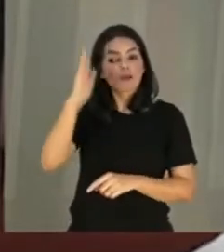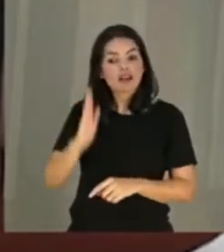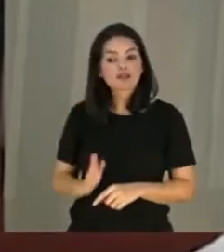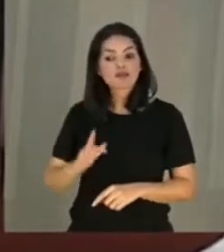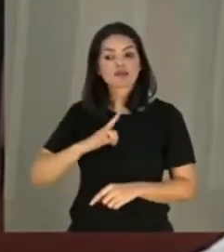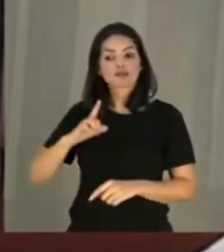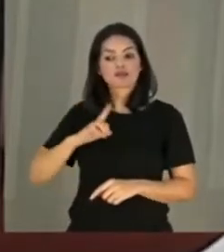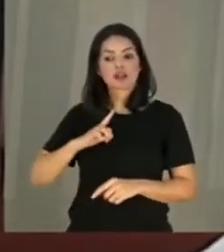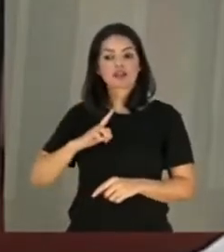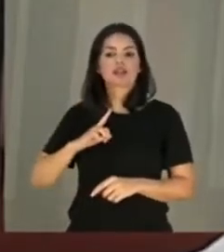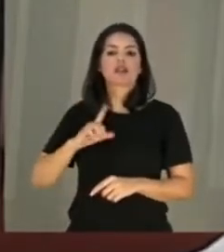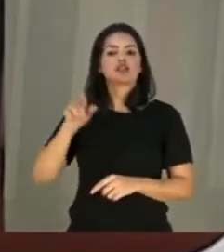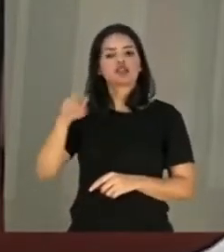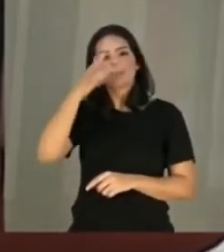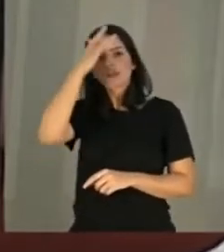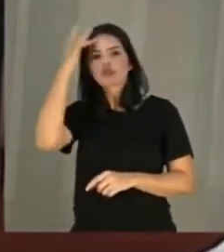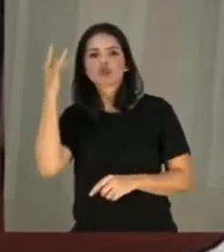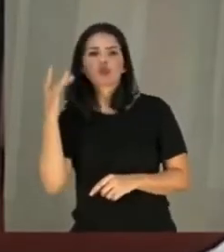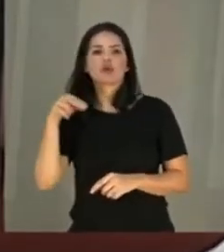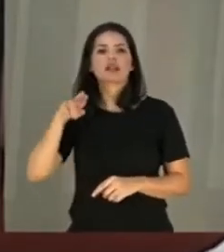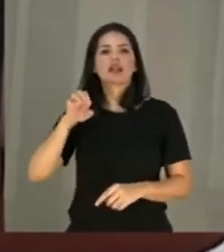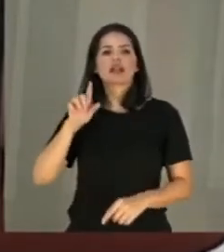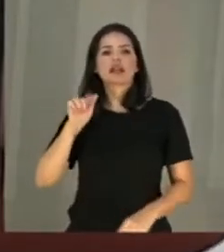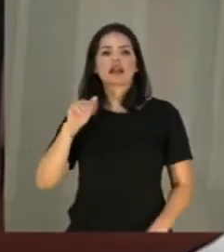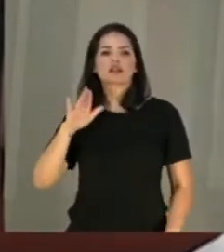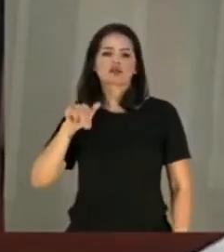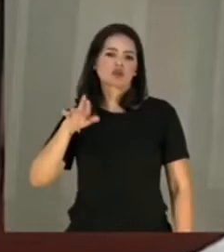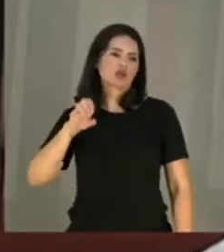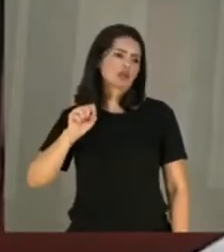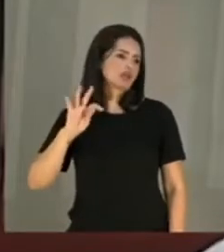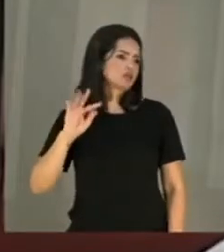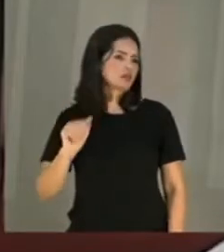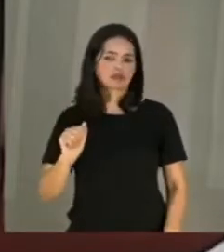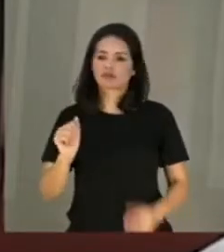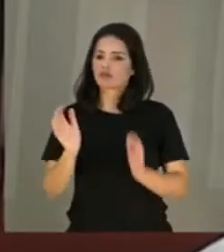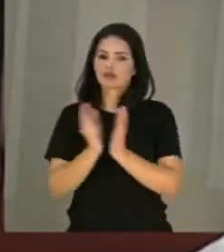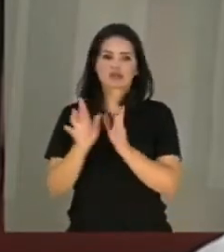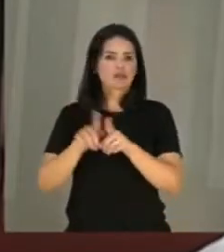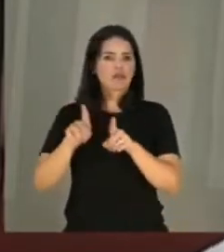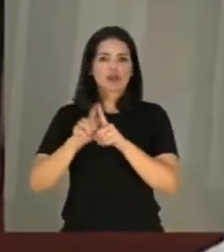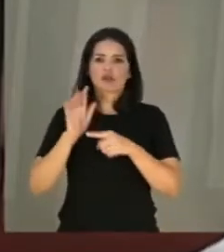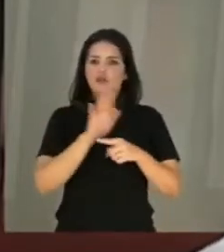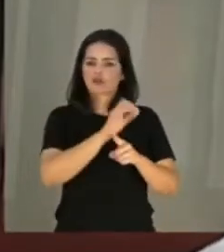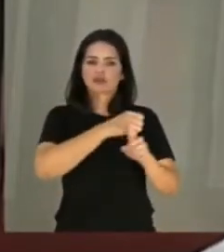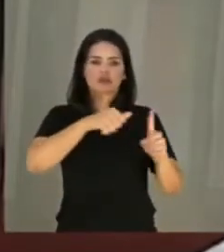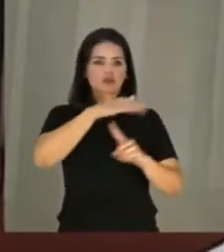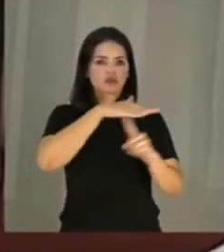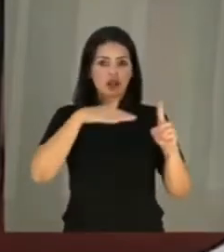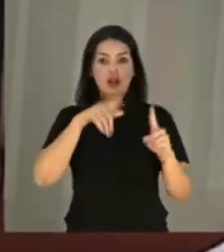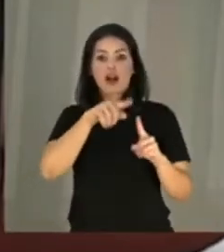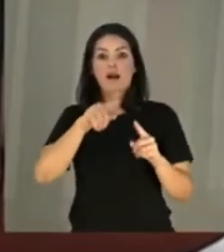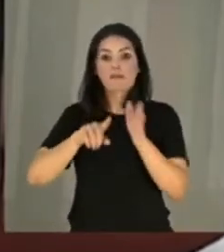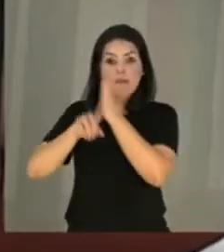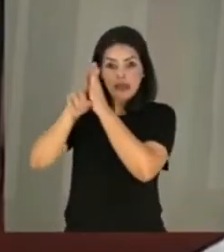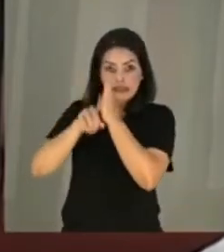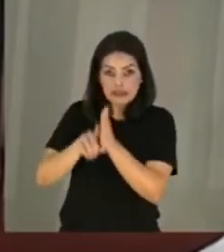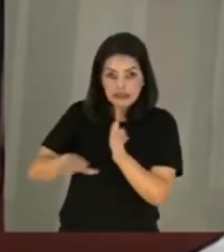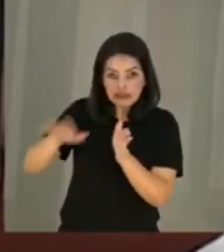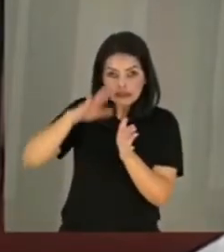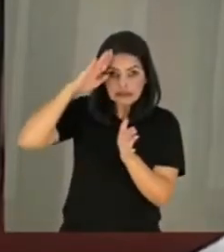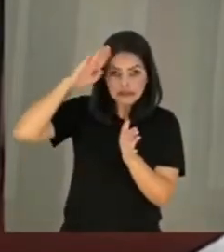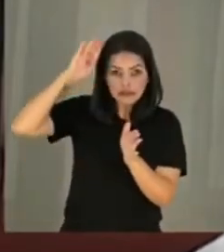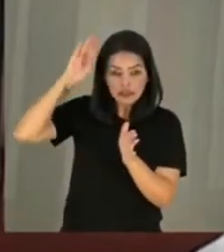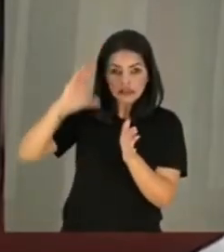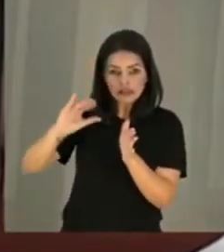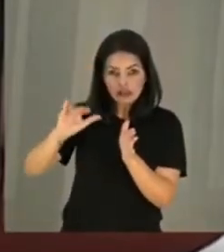milistas, negacionistas sobre diferentes contribuições sociais ao social, que a pesquisa acadêmico-científica, e aqui